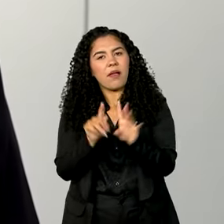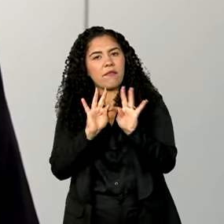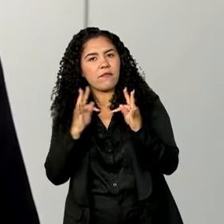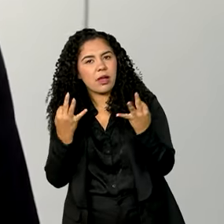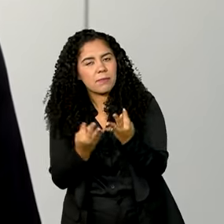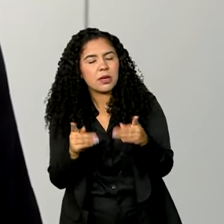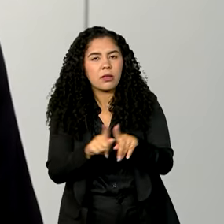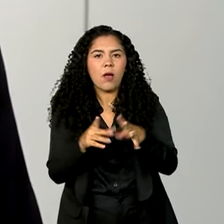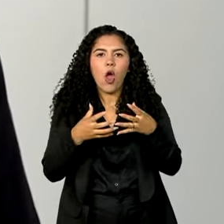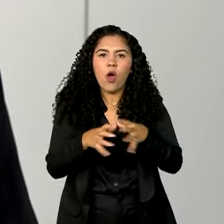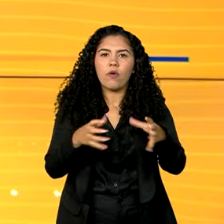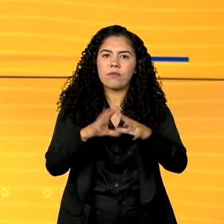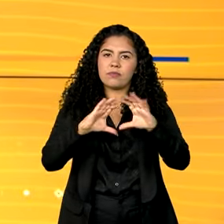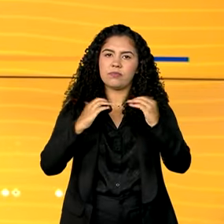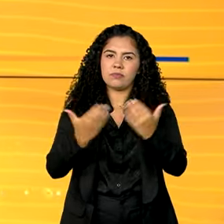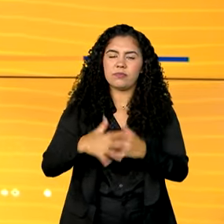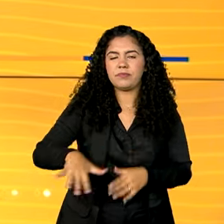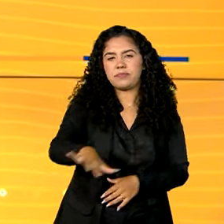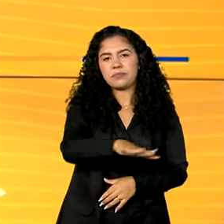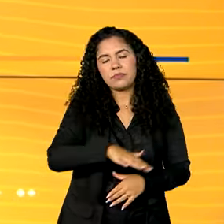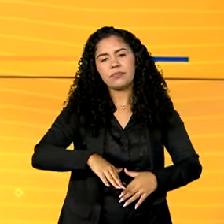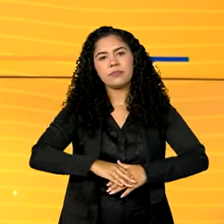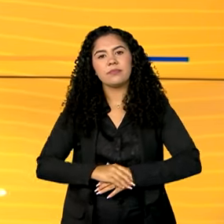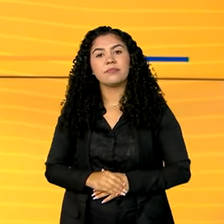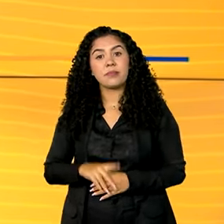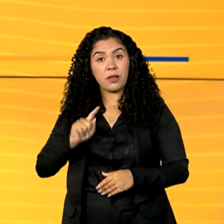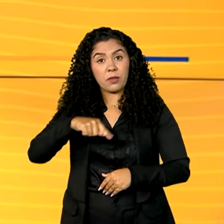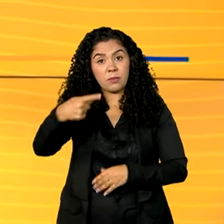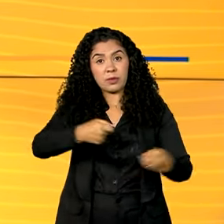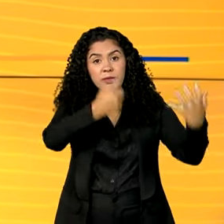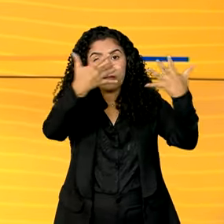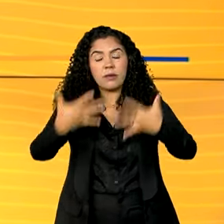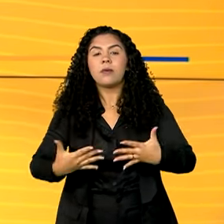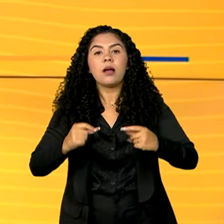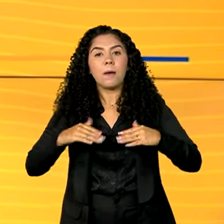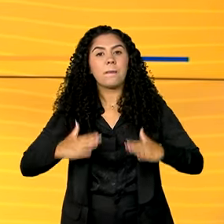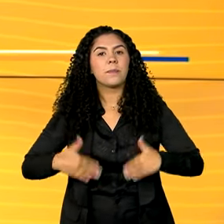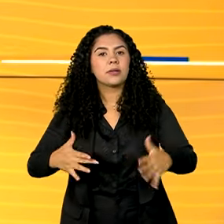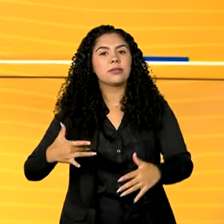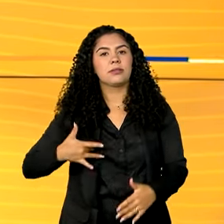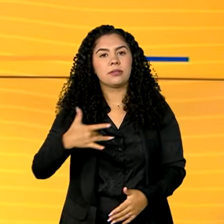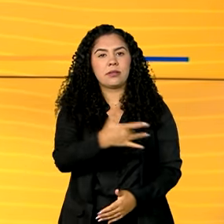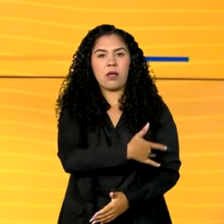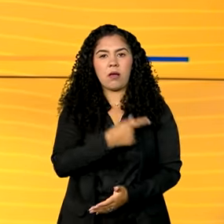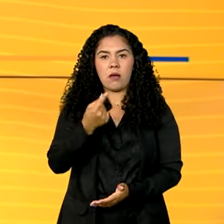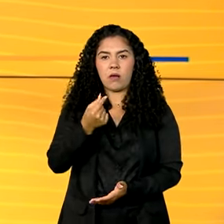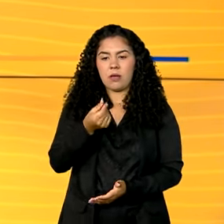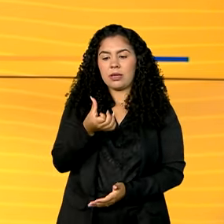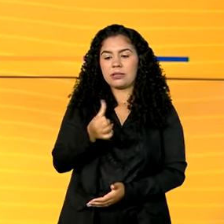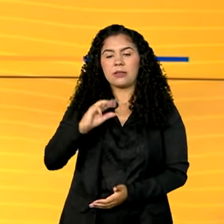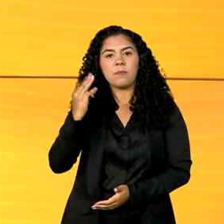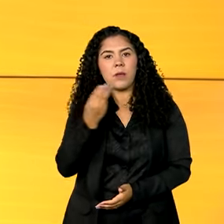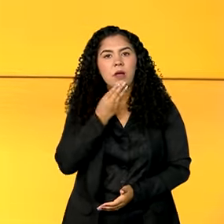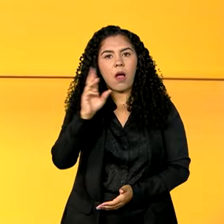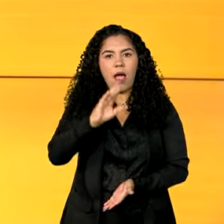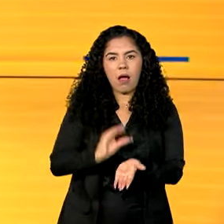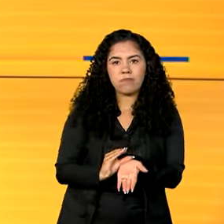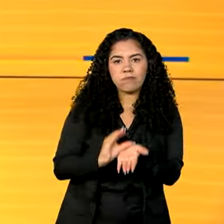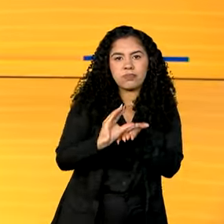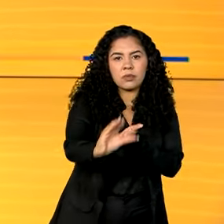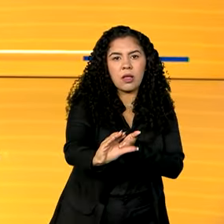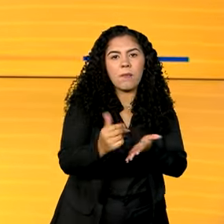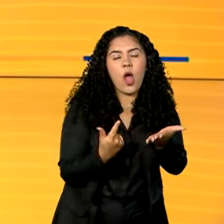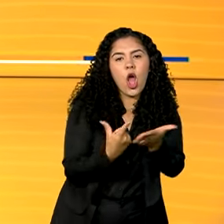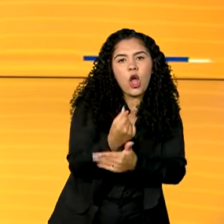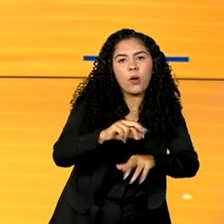de convívio comunitário. Veja a seguir, o Ministério da Saúde repassa mais de 6 milhões de reais para a compra